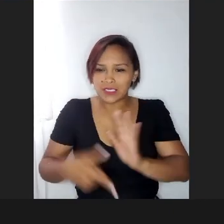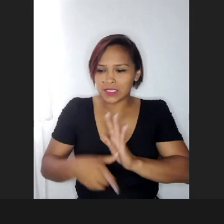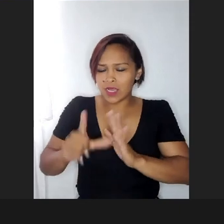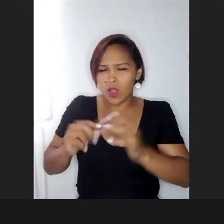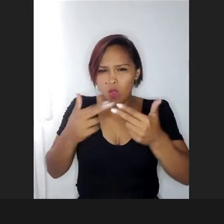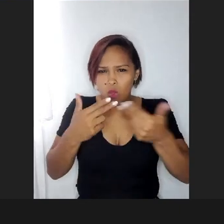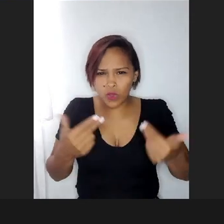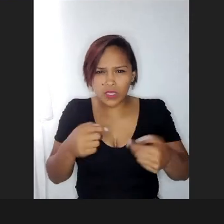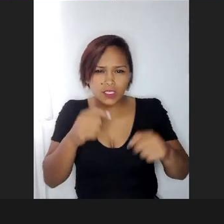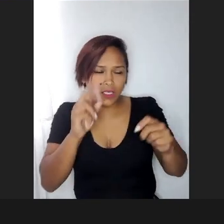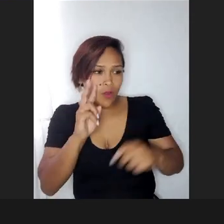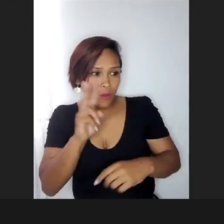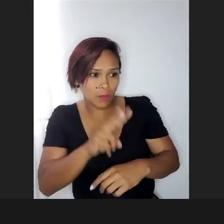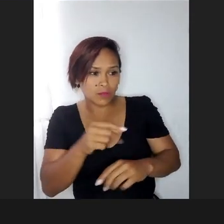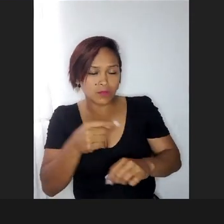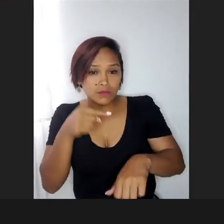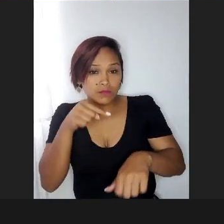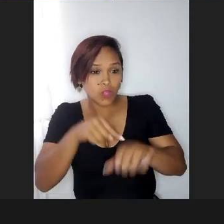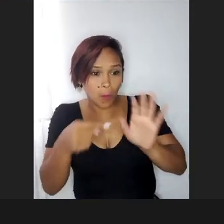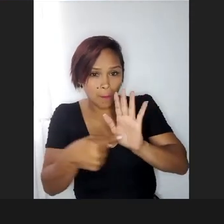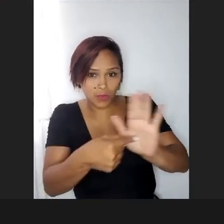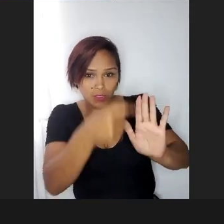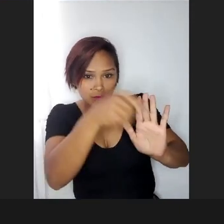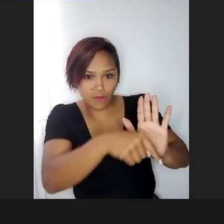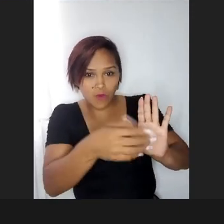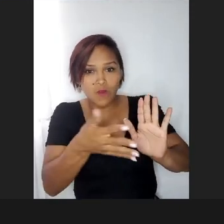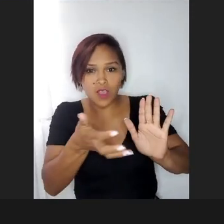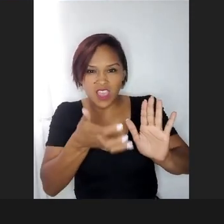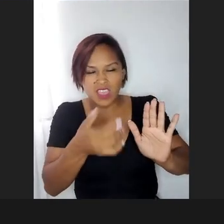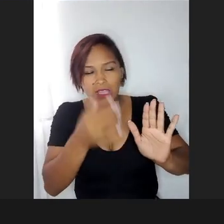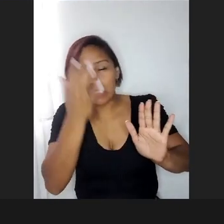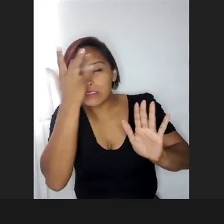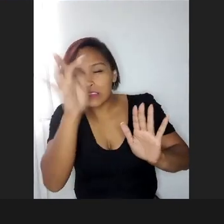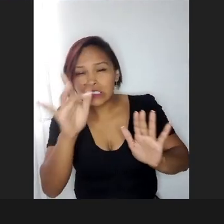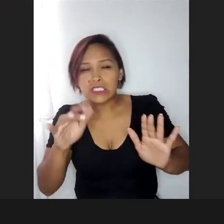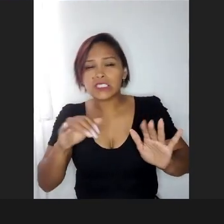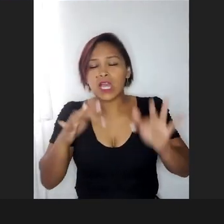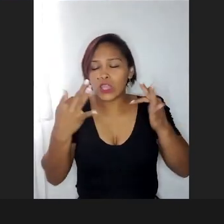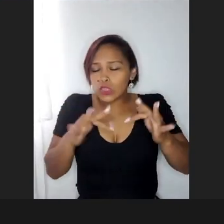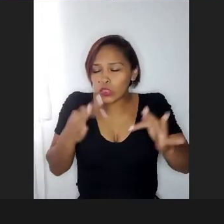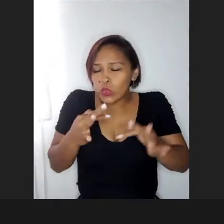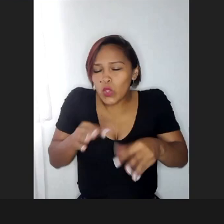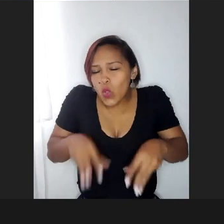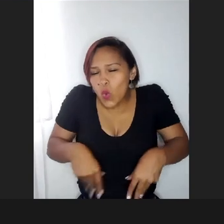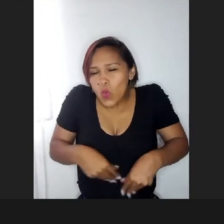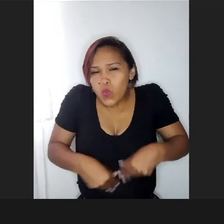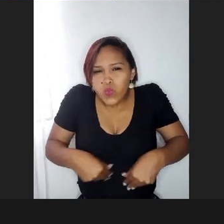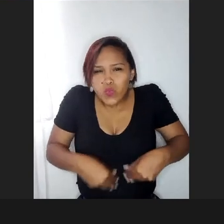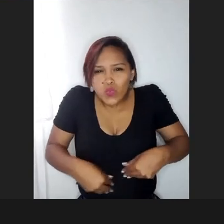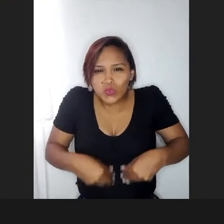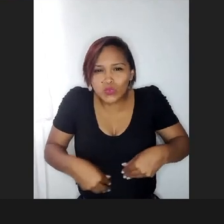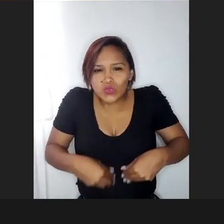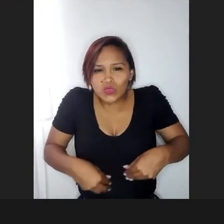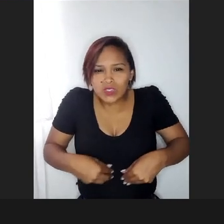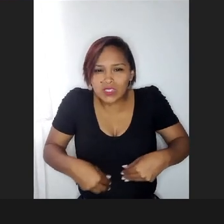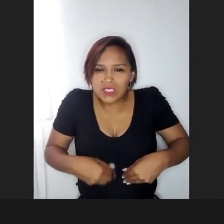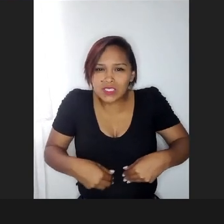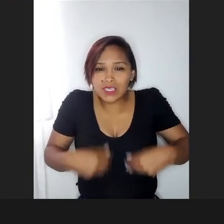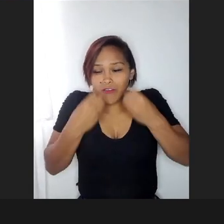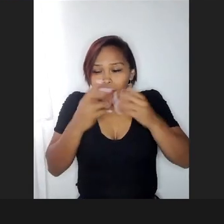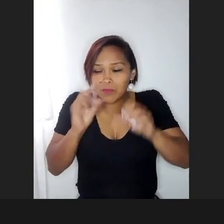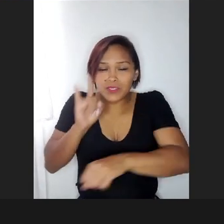mostrava para ele, né, falava, filho, eu acho que tem uma dorzinha, tem uma coisinha na sua barriga aí, que está falando para você, a fazer cocô,